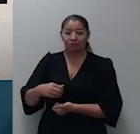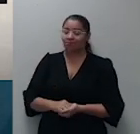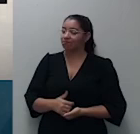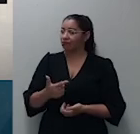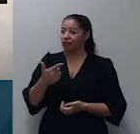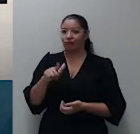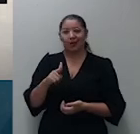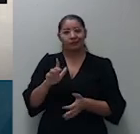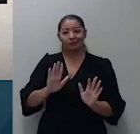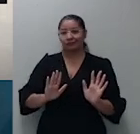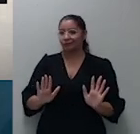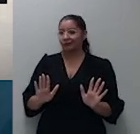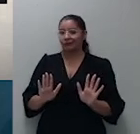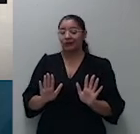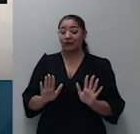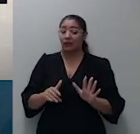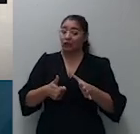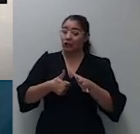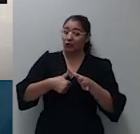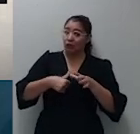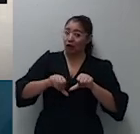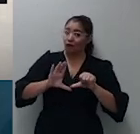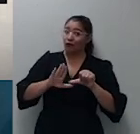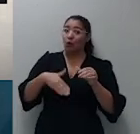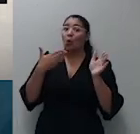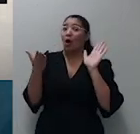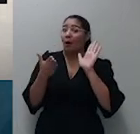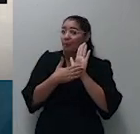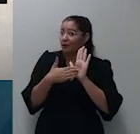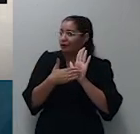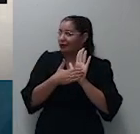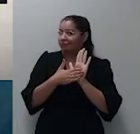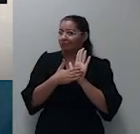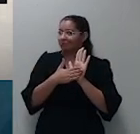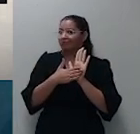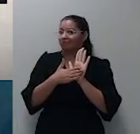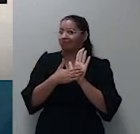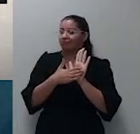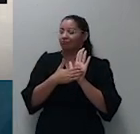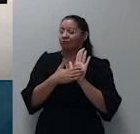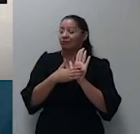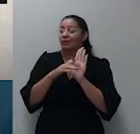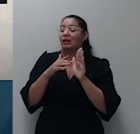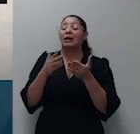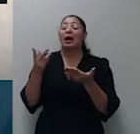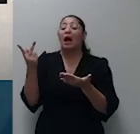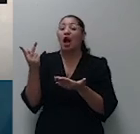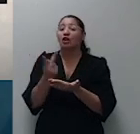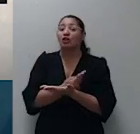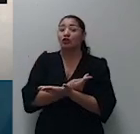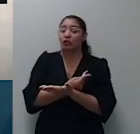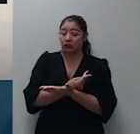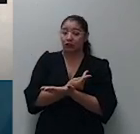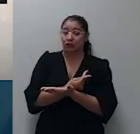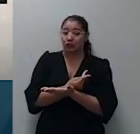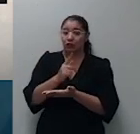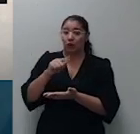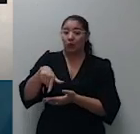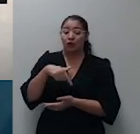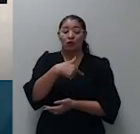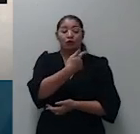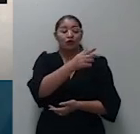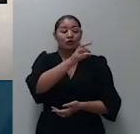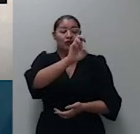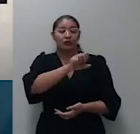ficou isso comprovado no caso os exequentes foram constituídos em 25 de agosto de 2001